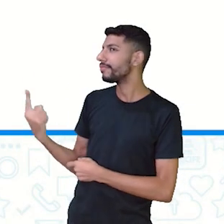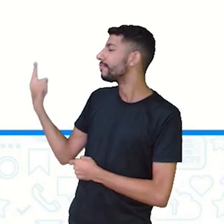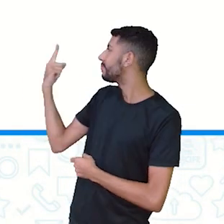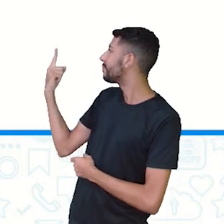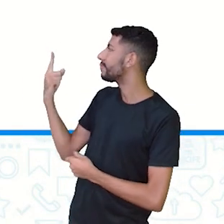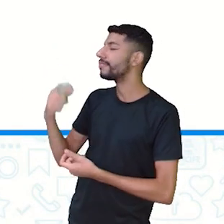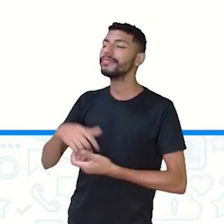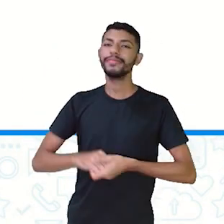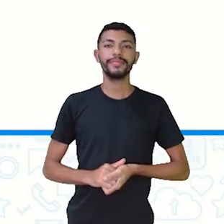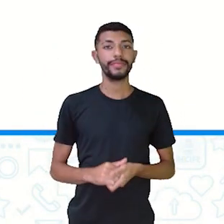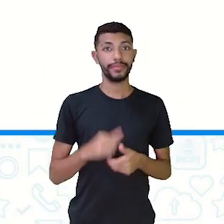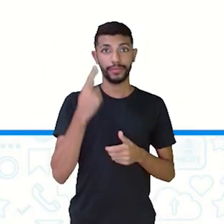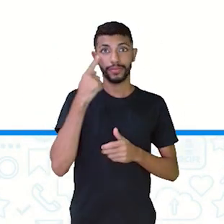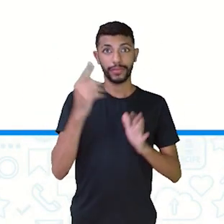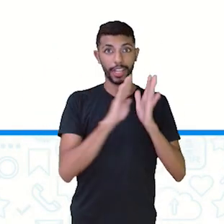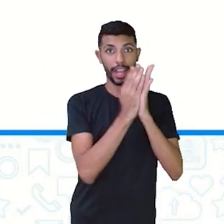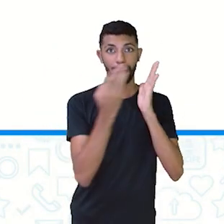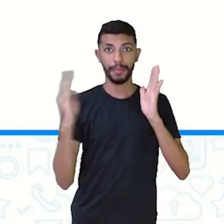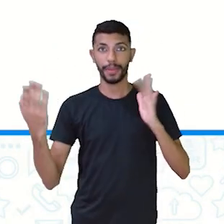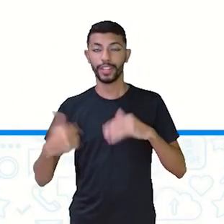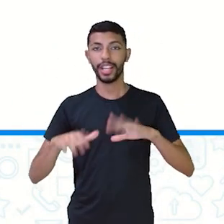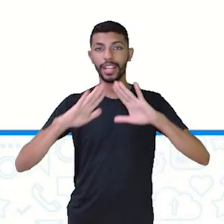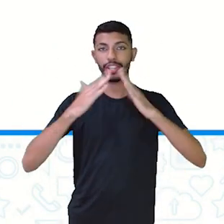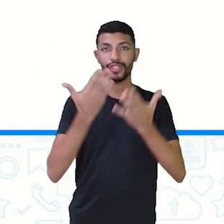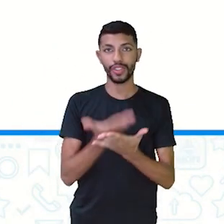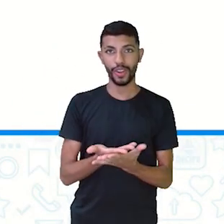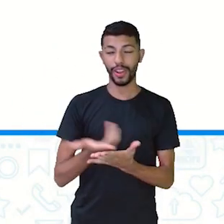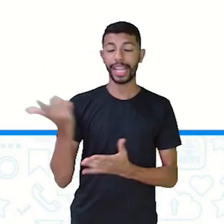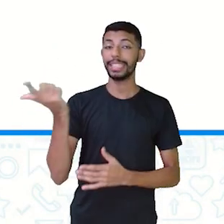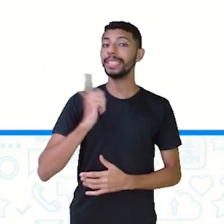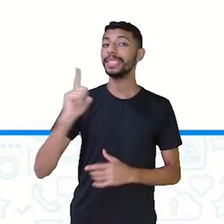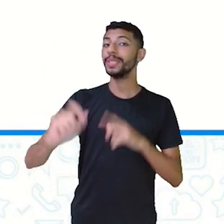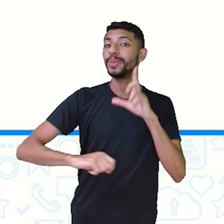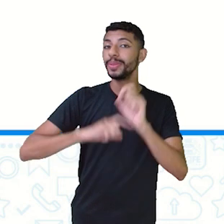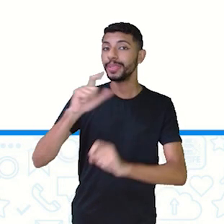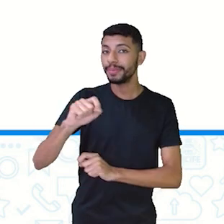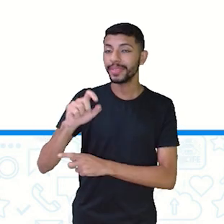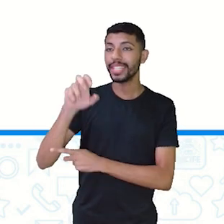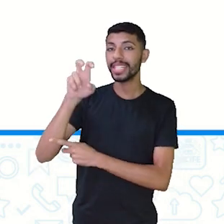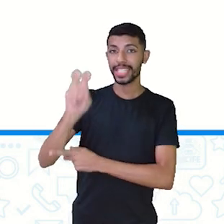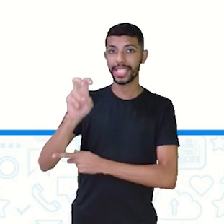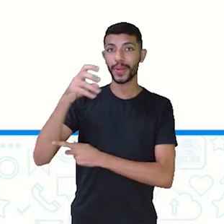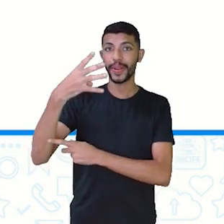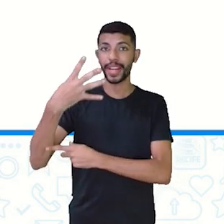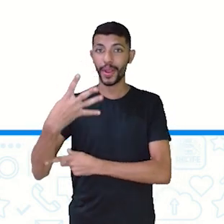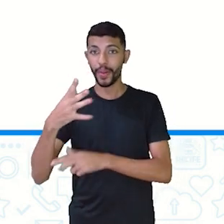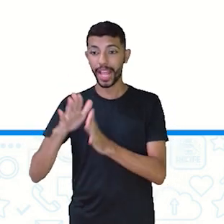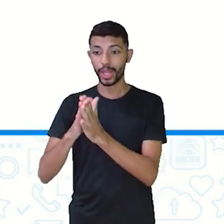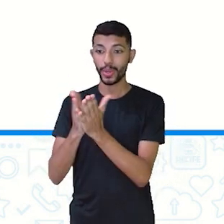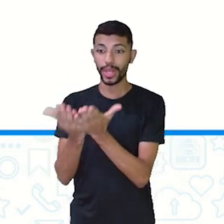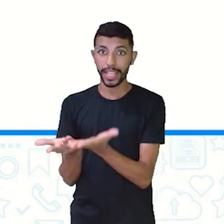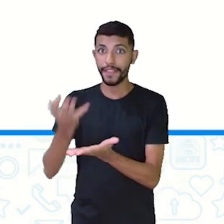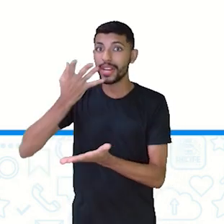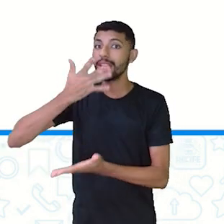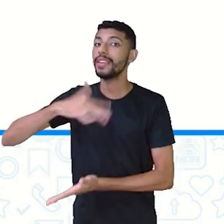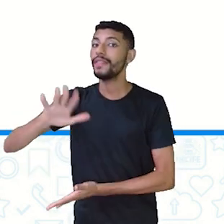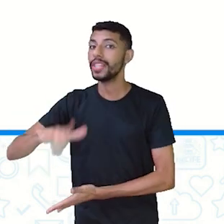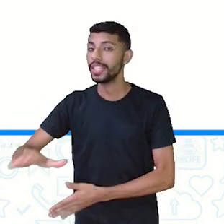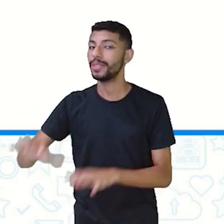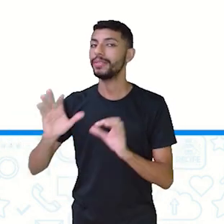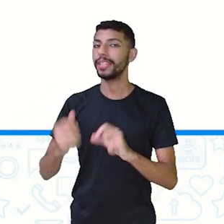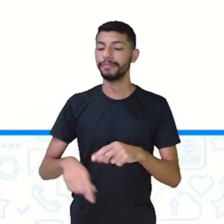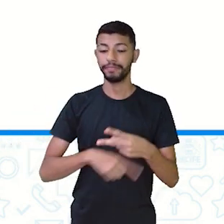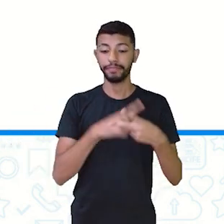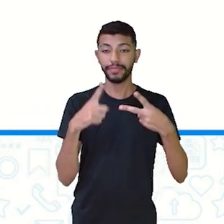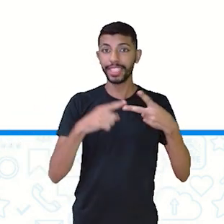Na biblioteca da escola tem 54 livros infantis, 31